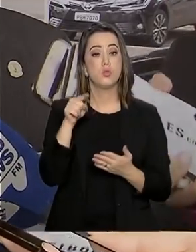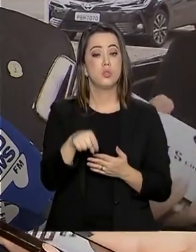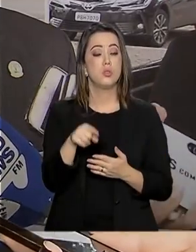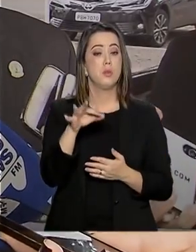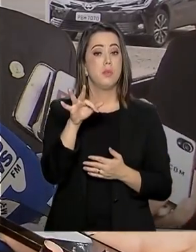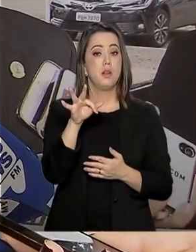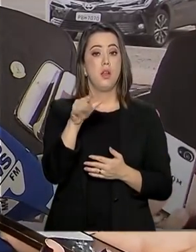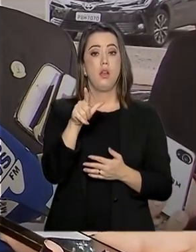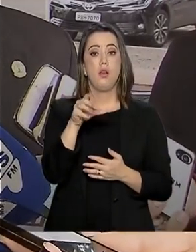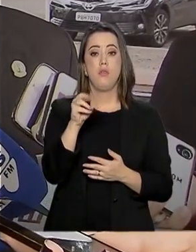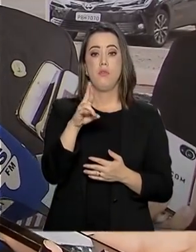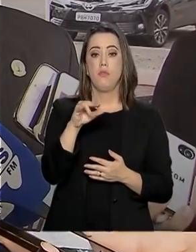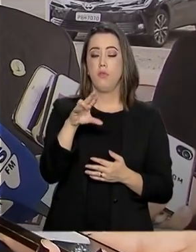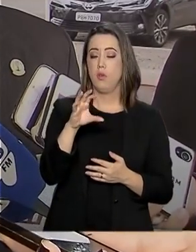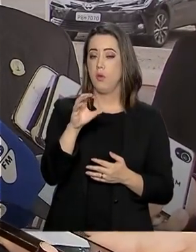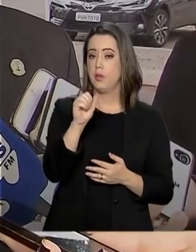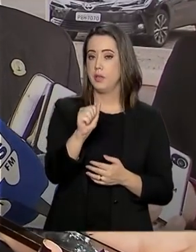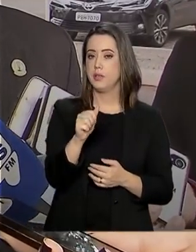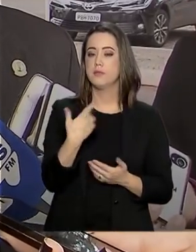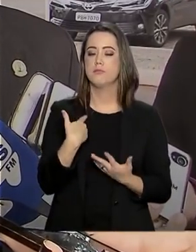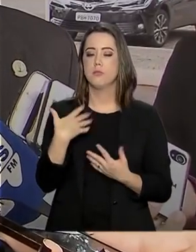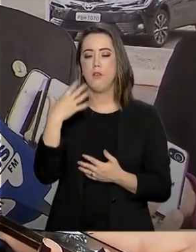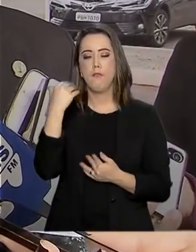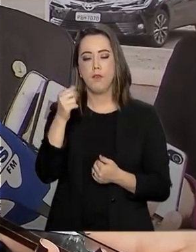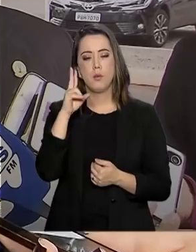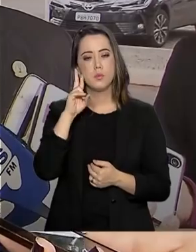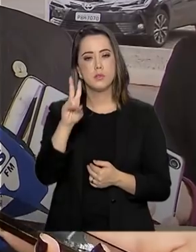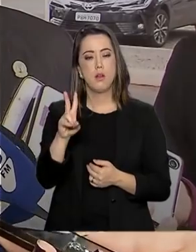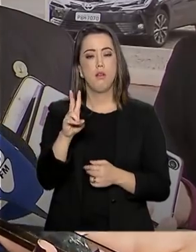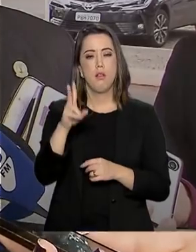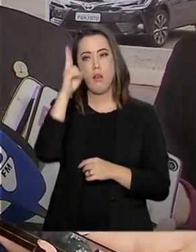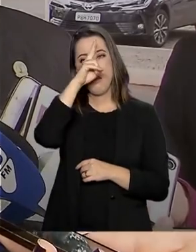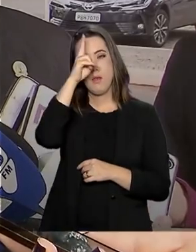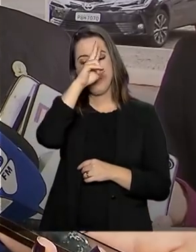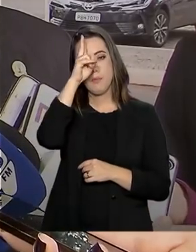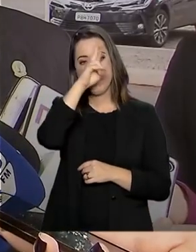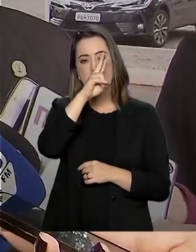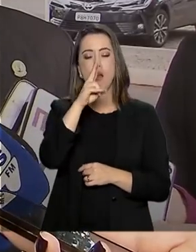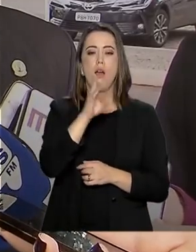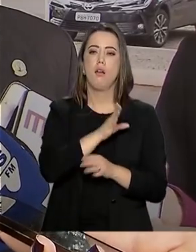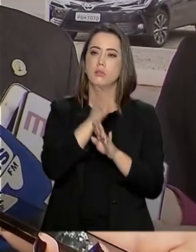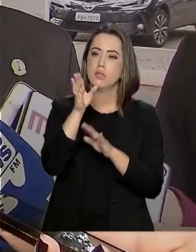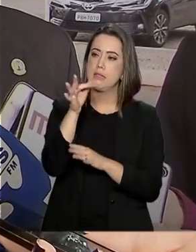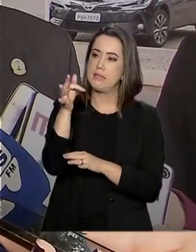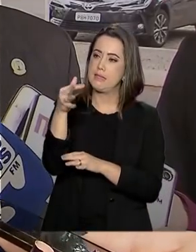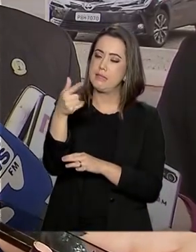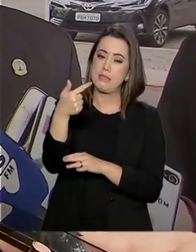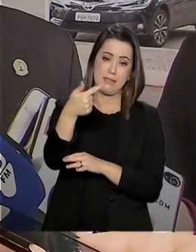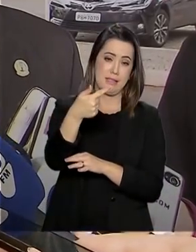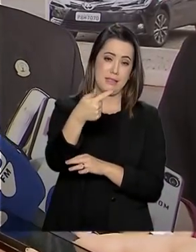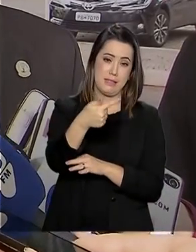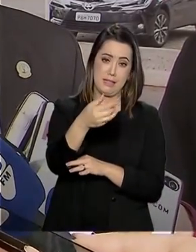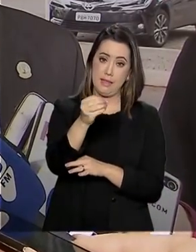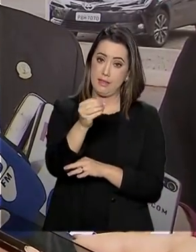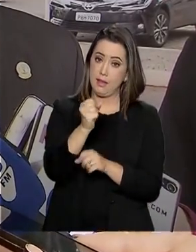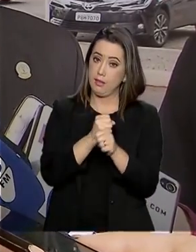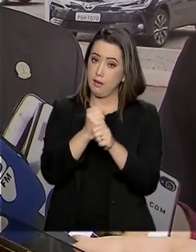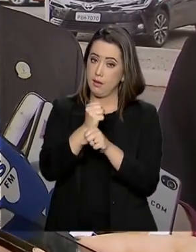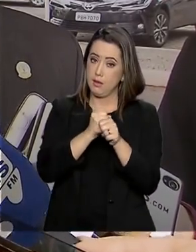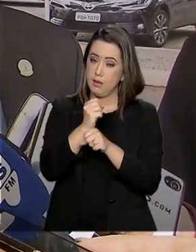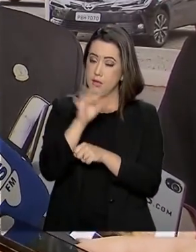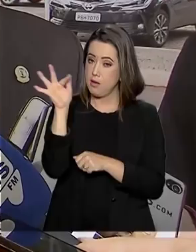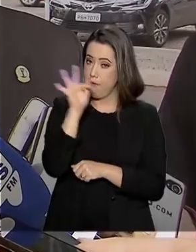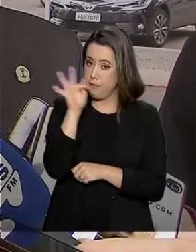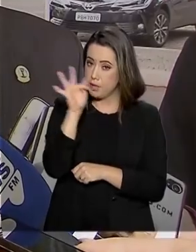anos da chegada da Força Expedicionária na Itália. O meu pai foi capitão na época da guerra, então prestar lá uma homenagem.